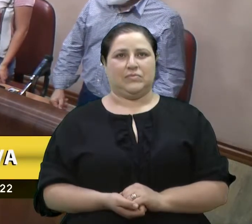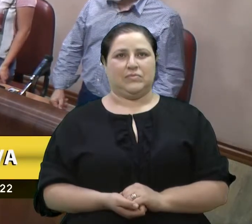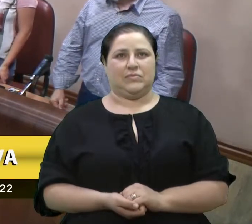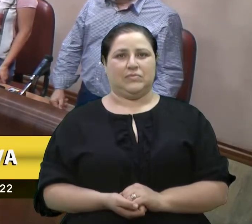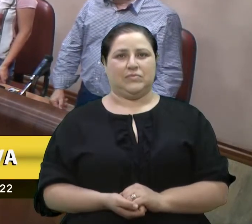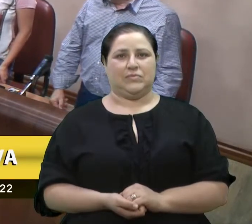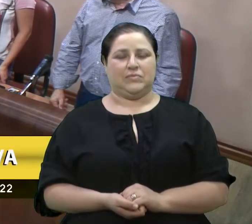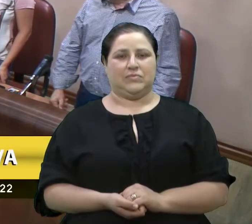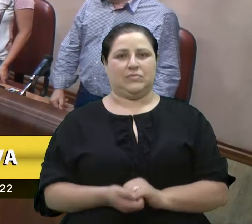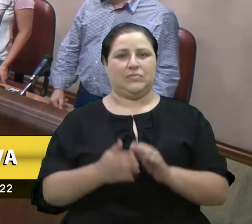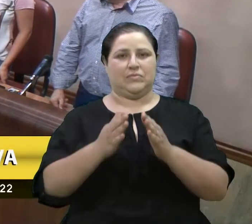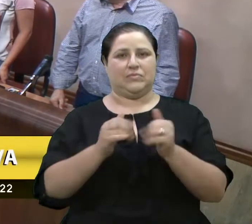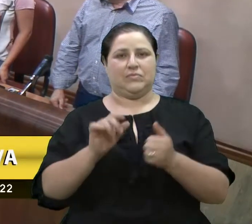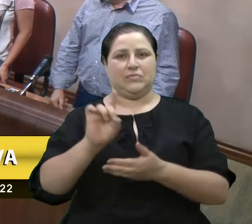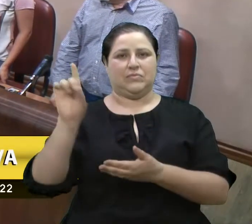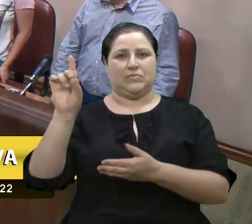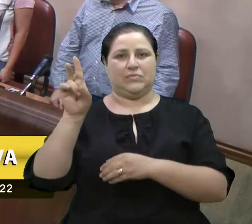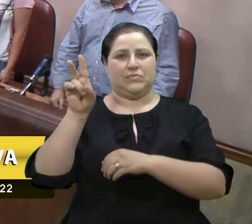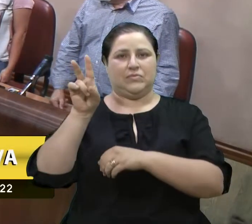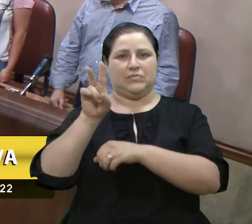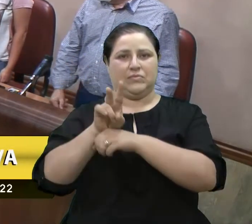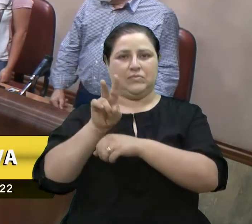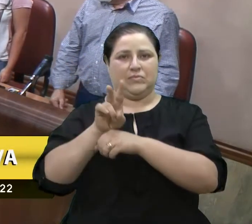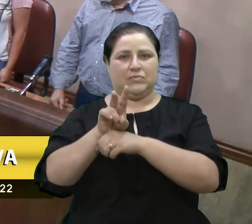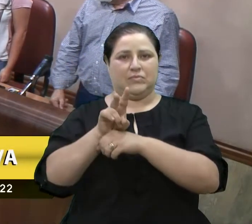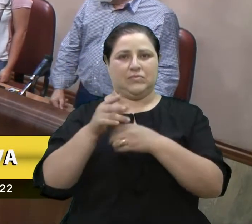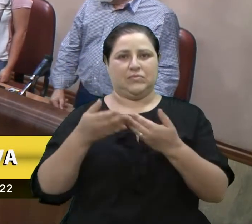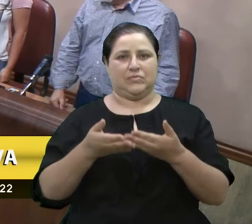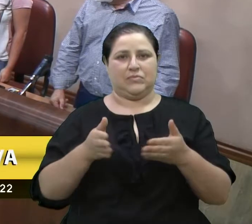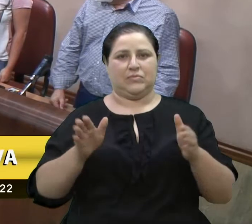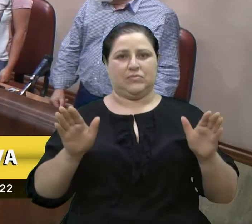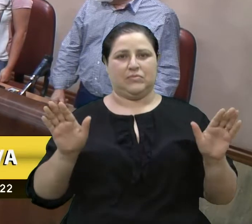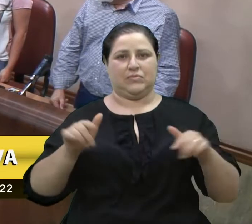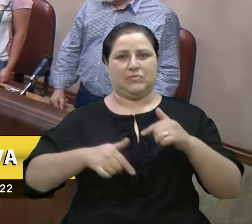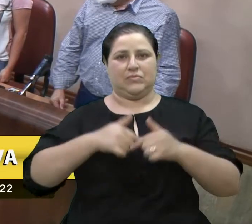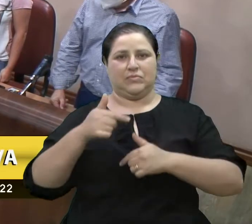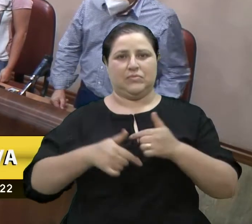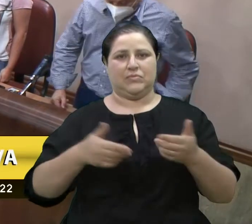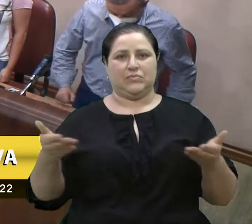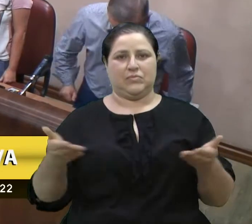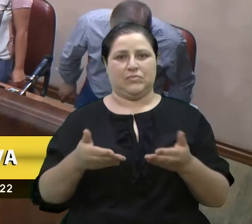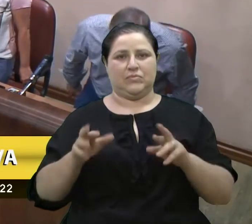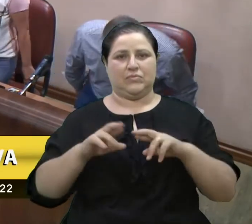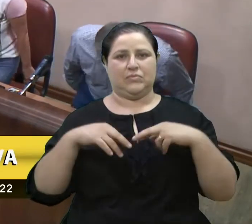Invocando a proteção de Deus, declaro abertos os trabalhos da presente sessão.